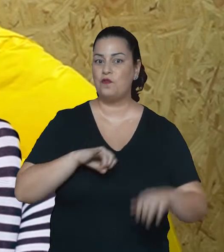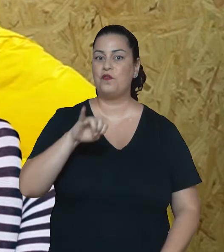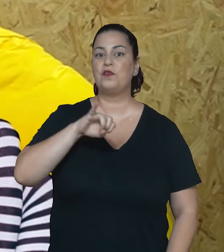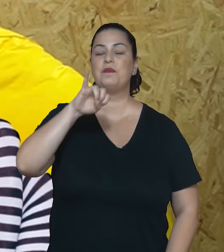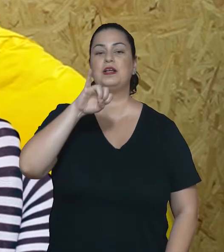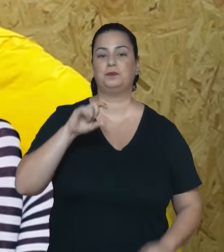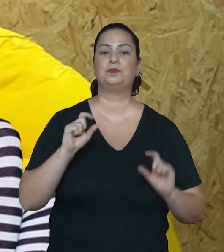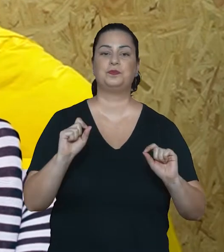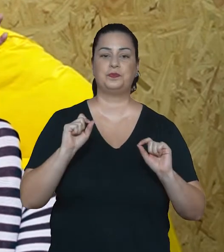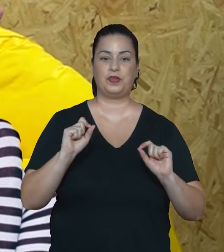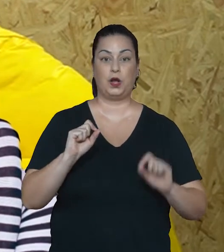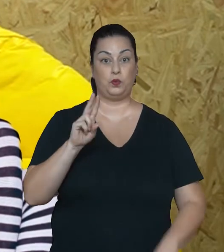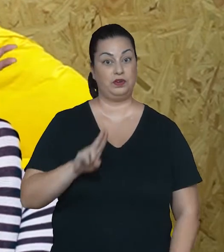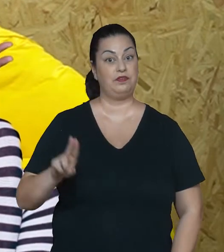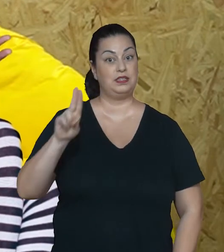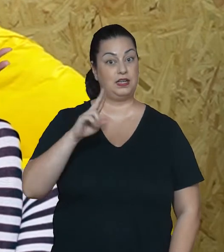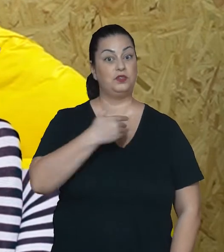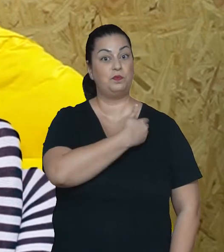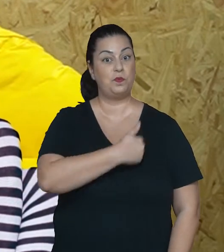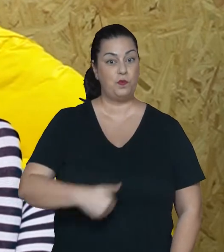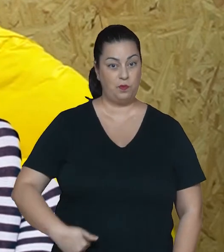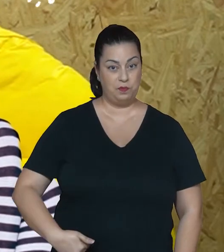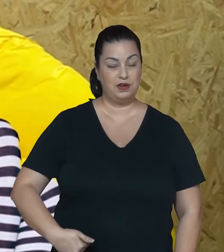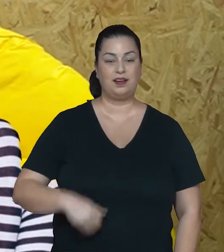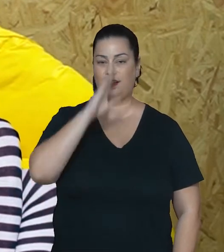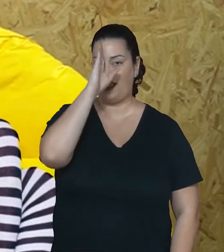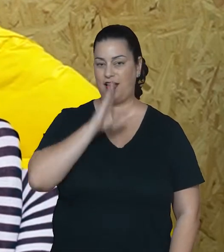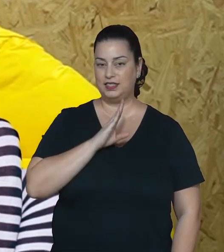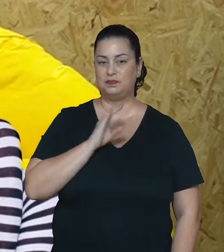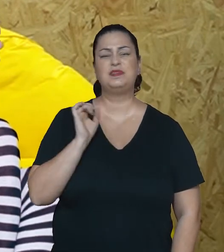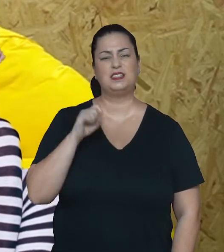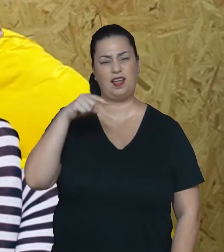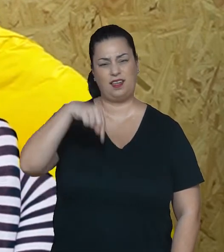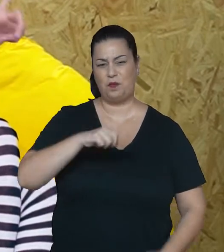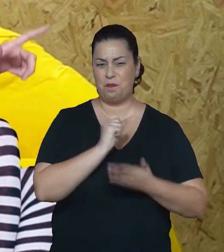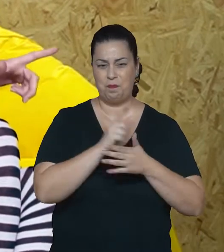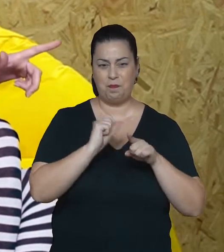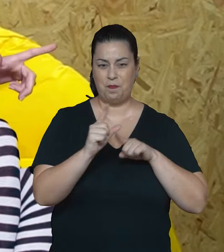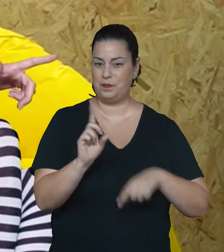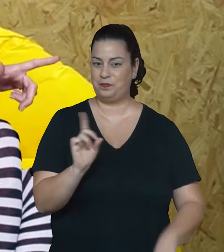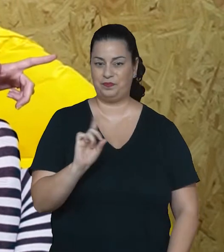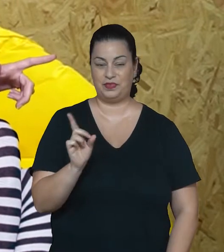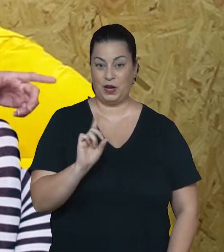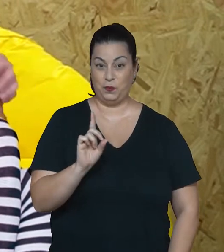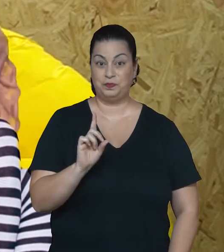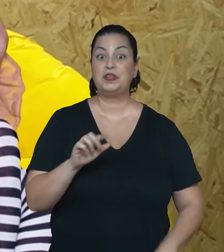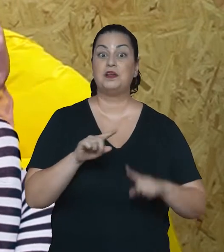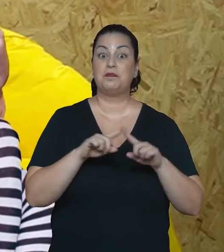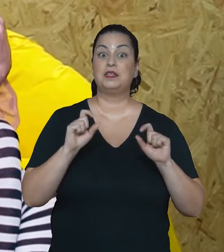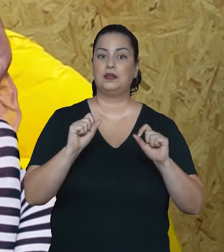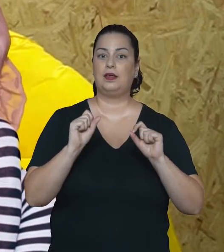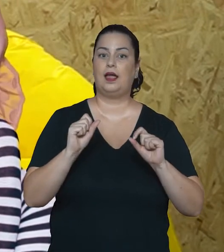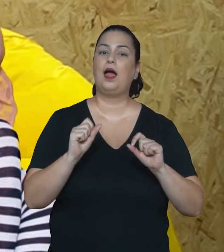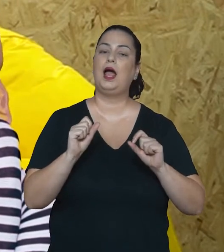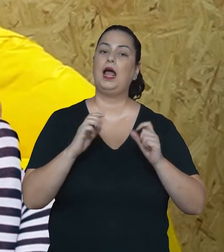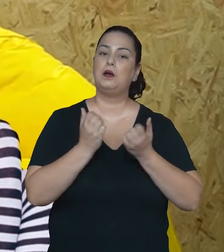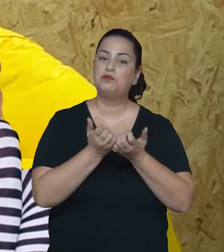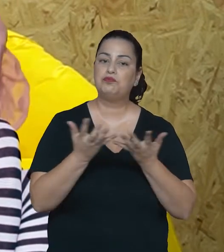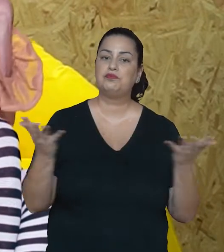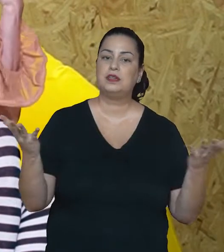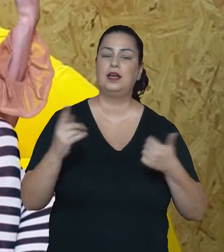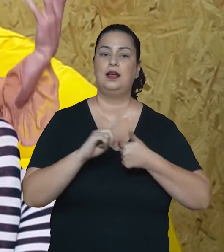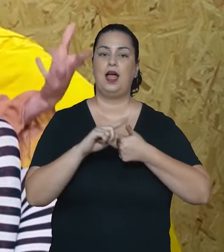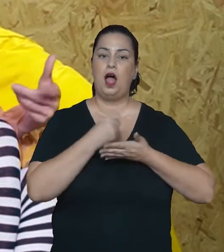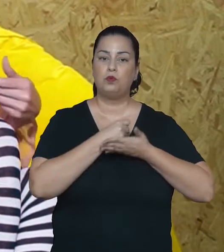ser dita. A universidade pública, além de gratuita, sim, aqui você não paga mensalidade, além de ela te oferecer